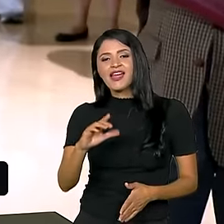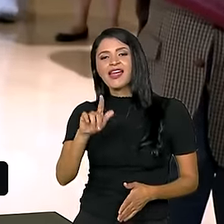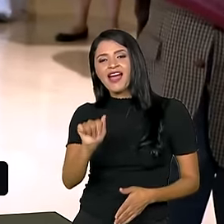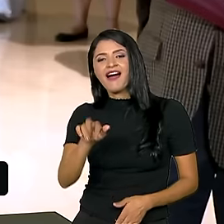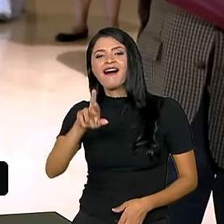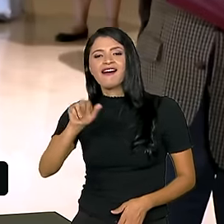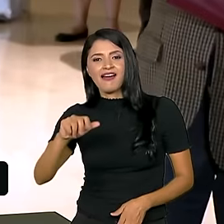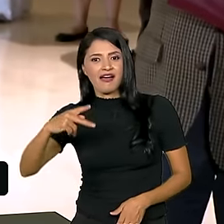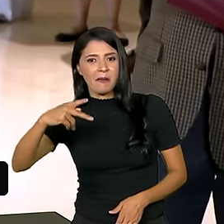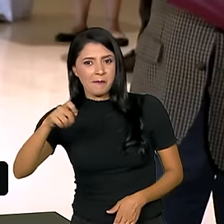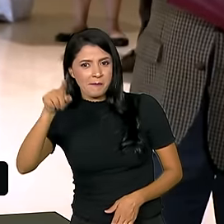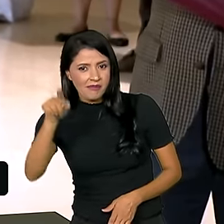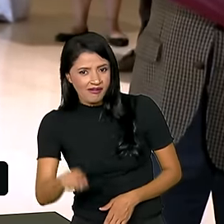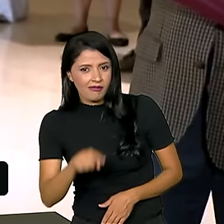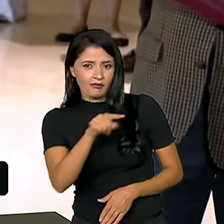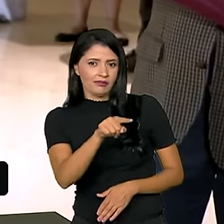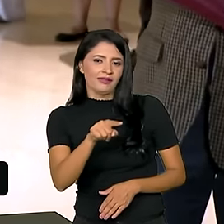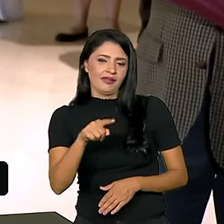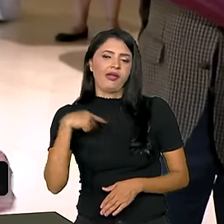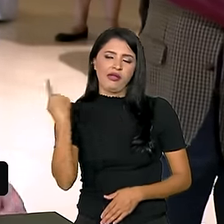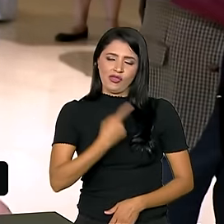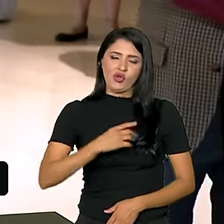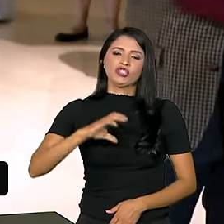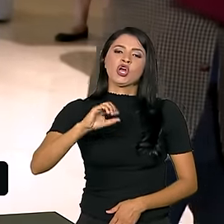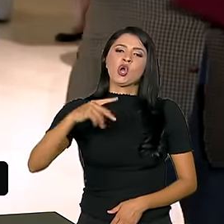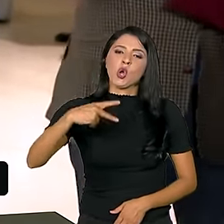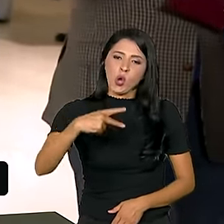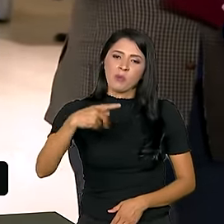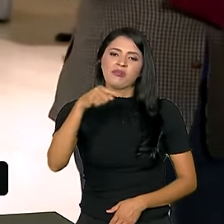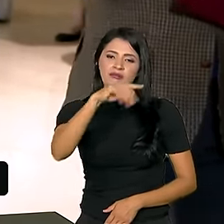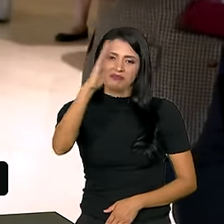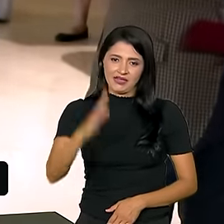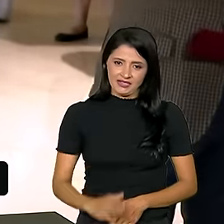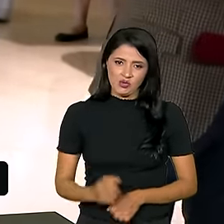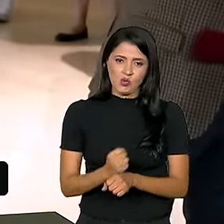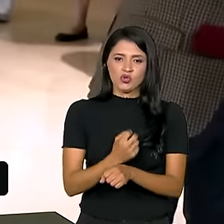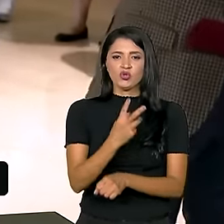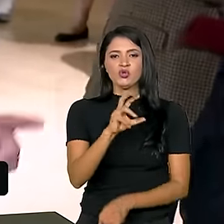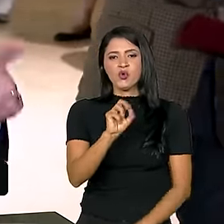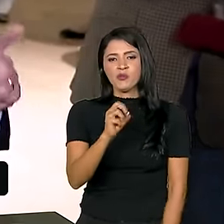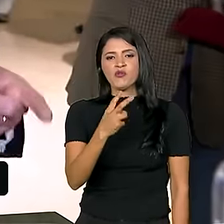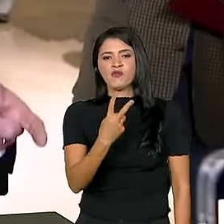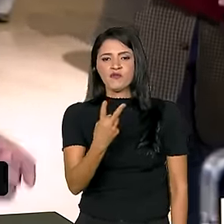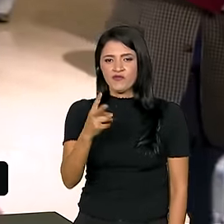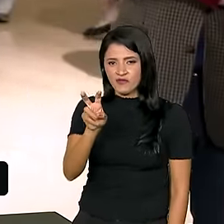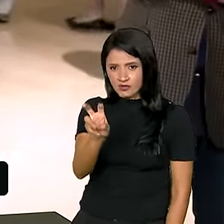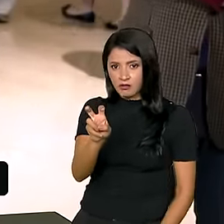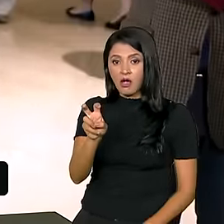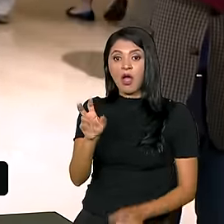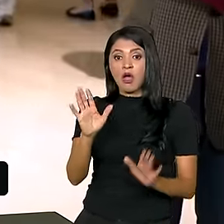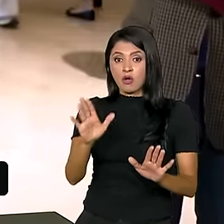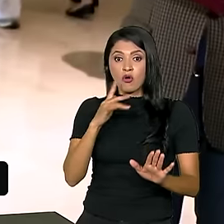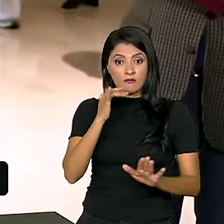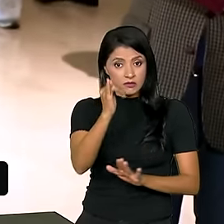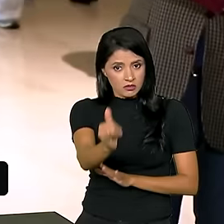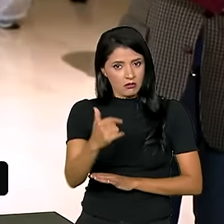sabe, no Brasil em 2025. Mas dizer para vocês que eu volto agora para a Alemanha